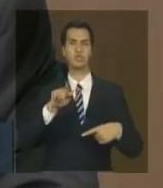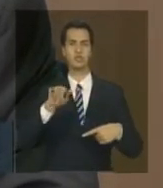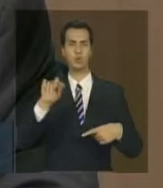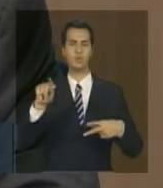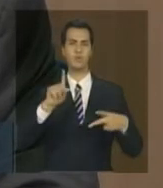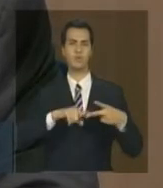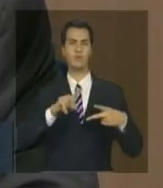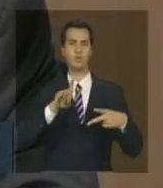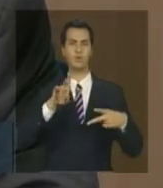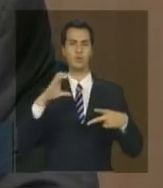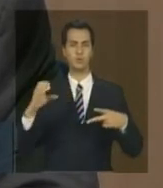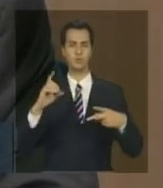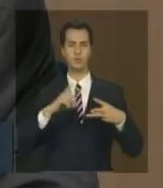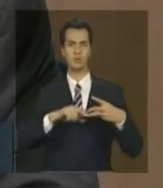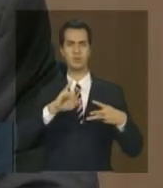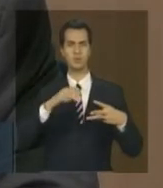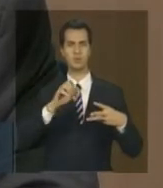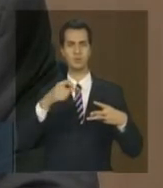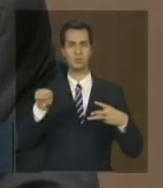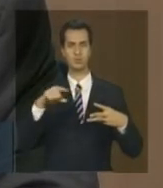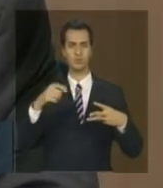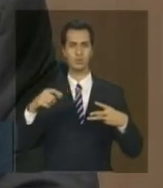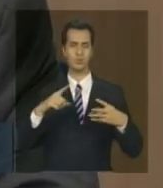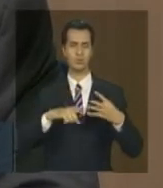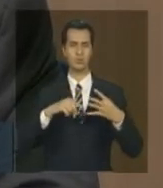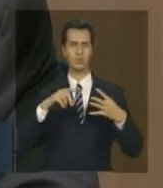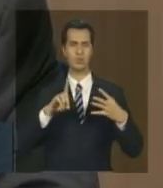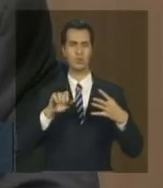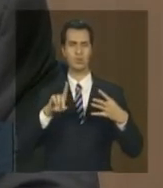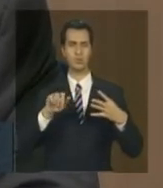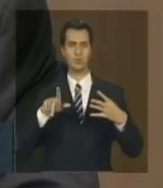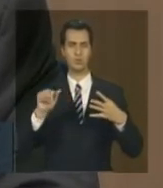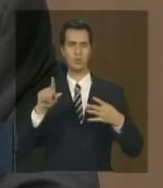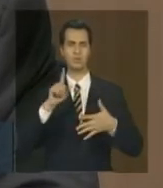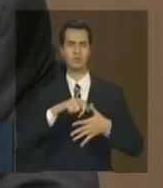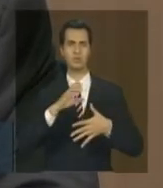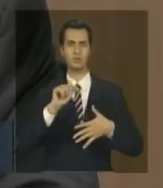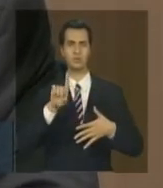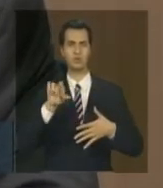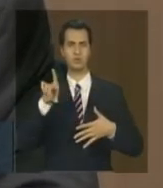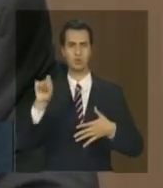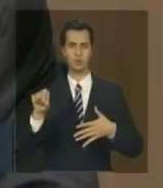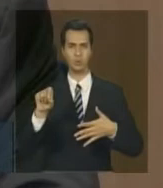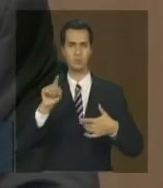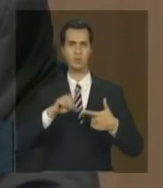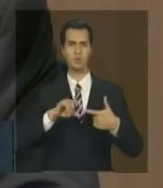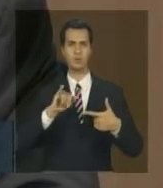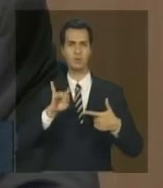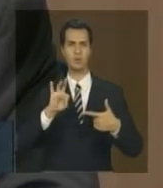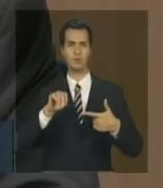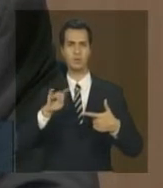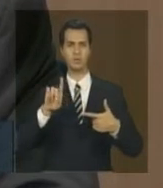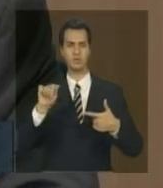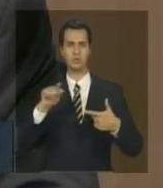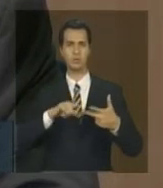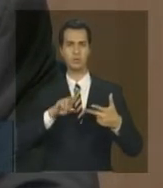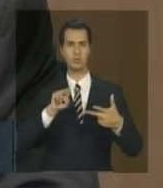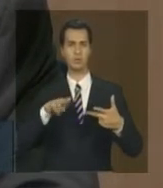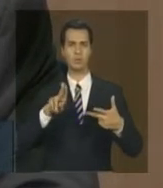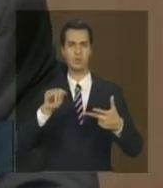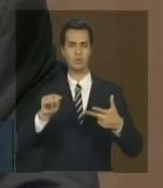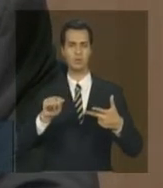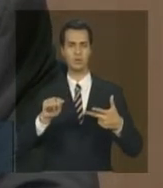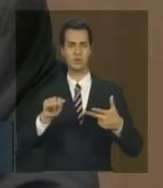da Conquista São João do Paraíso Elnápolis Cândido Sales Itamarandiba Una está errado aí